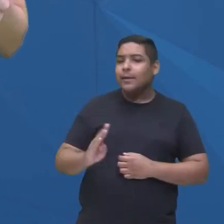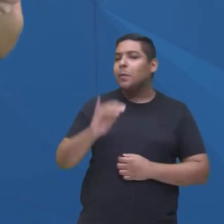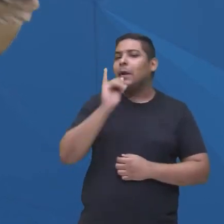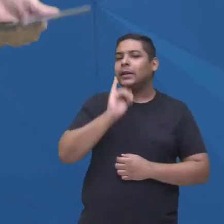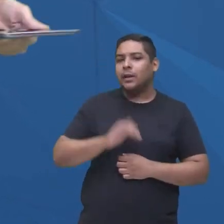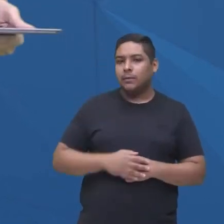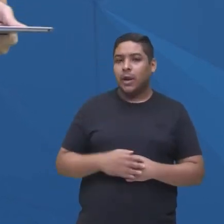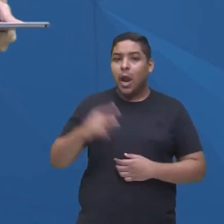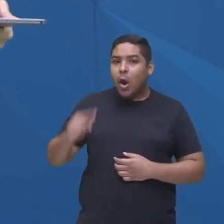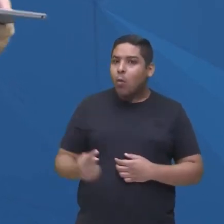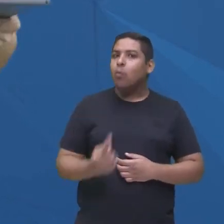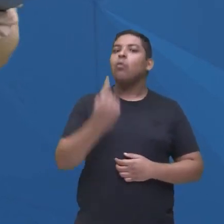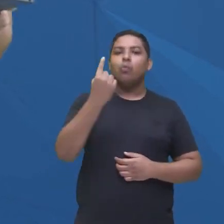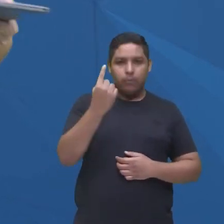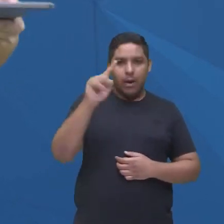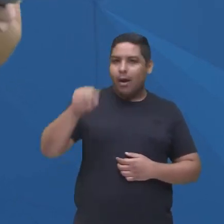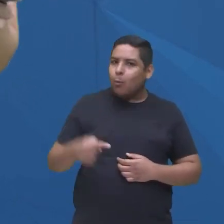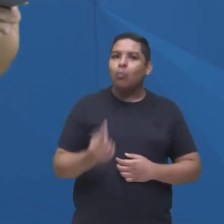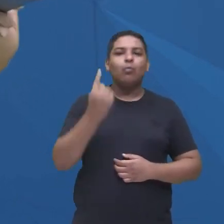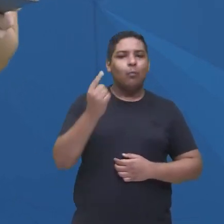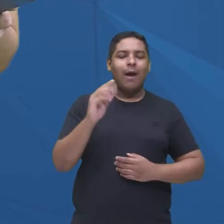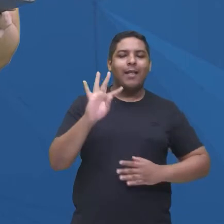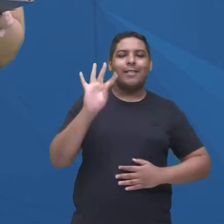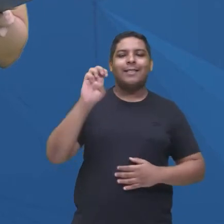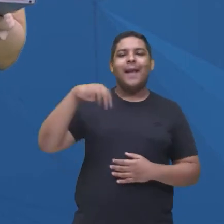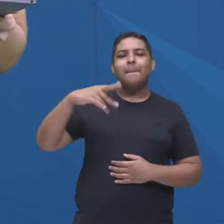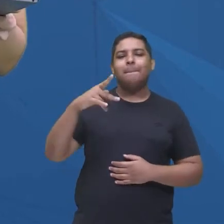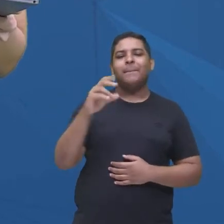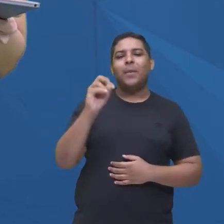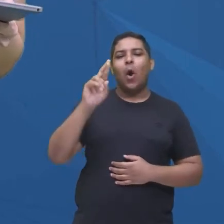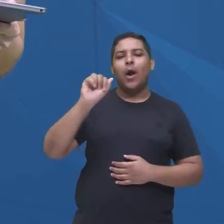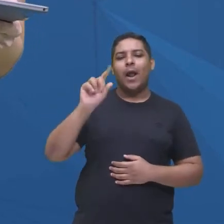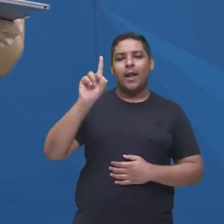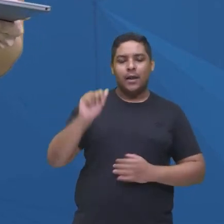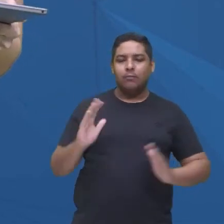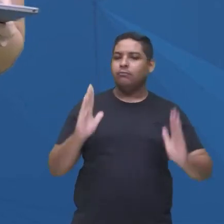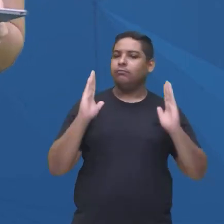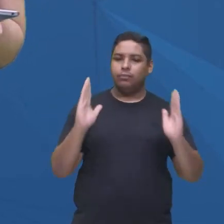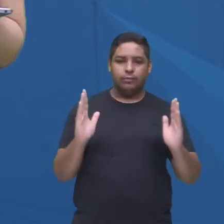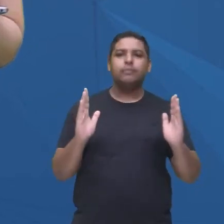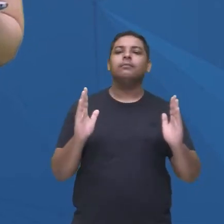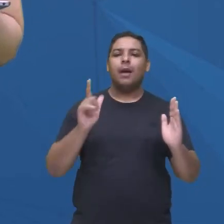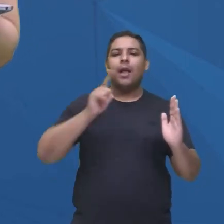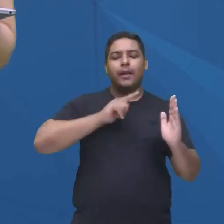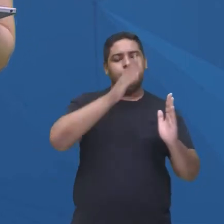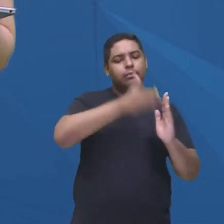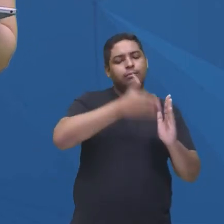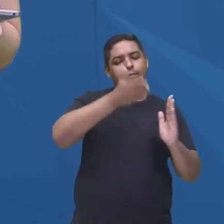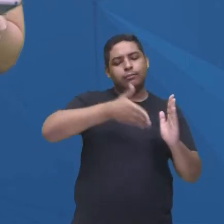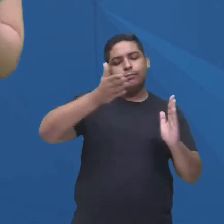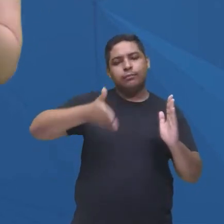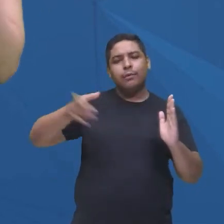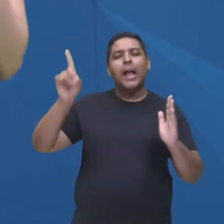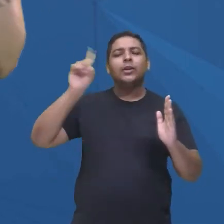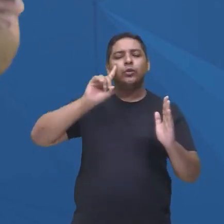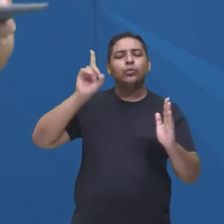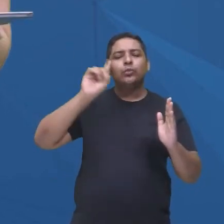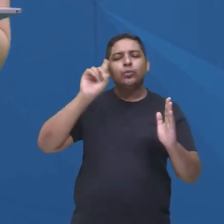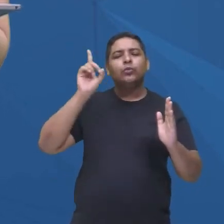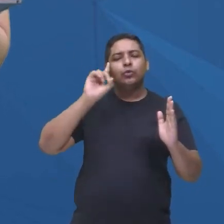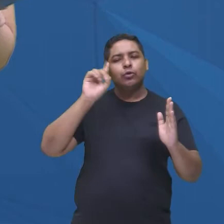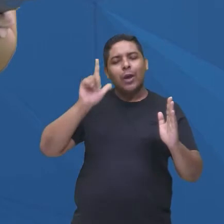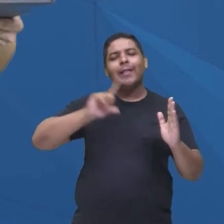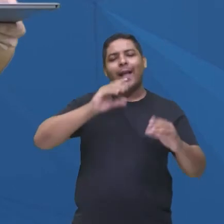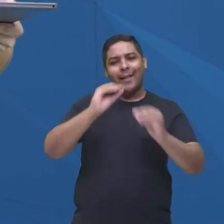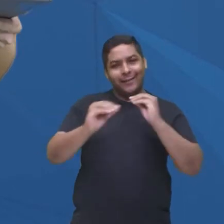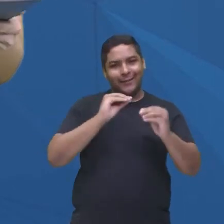uma única temporada, vamos assim dizer, comparando, né? E diversos episódios que normalmente são diários, né? E aí fecha esse